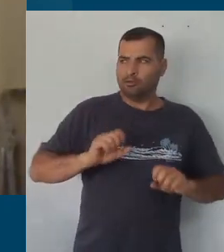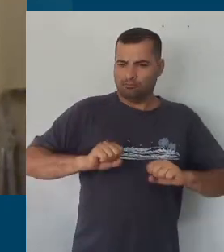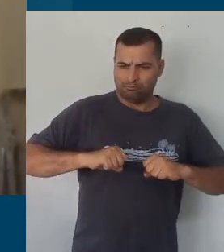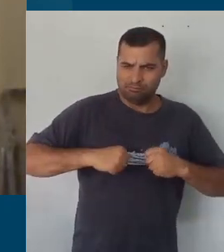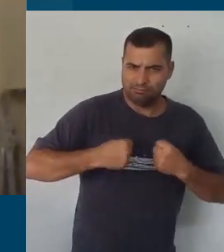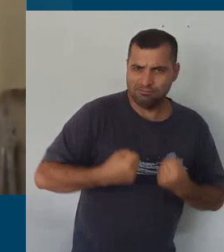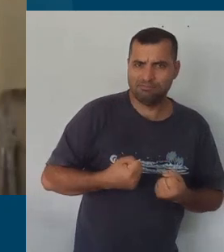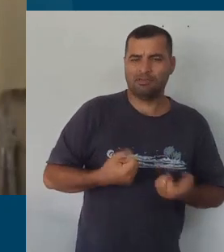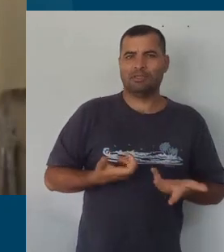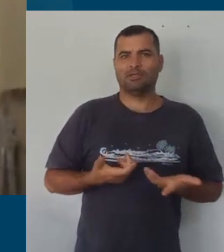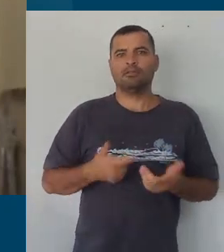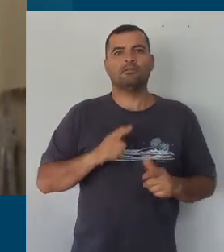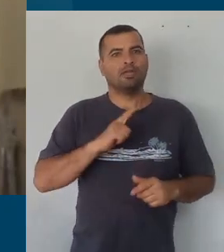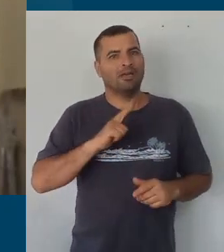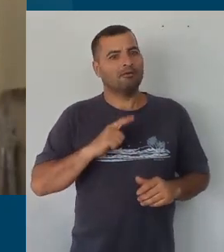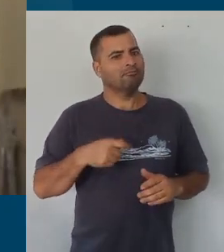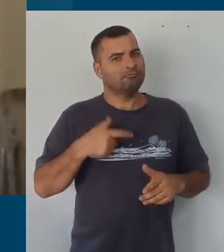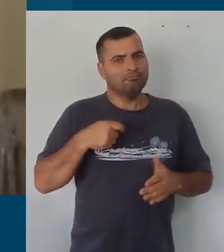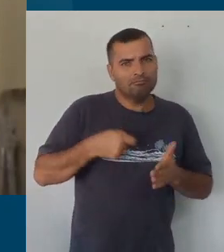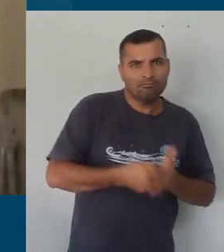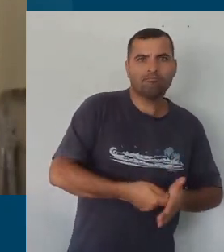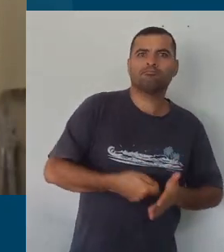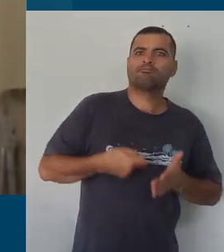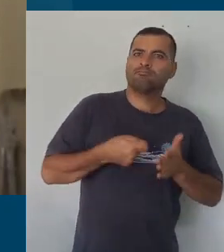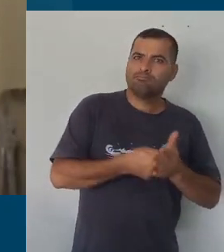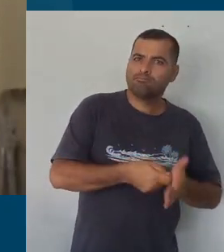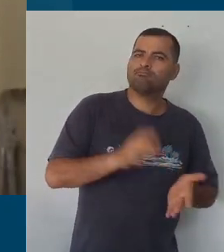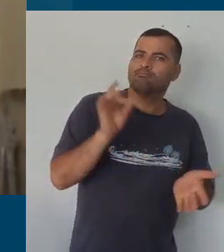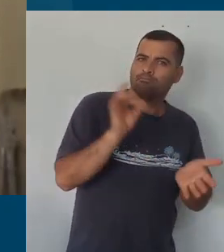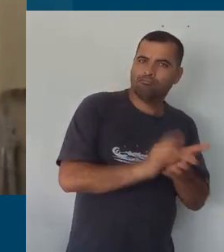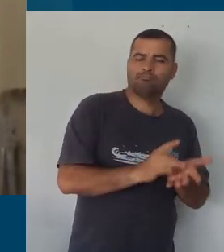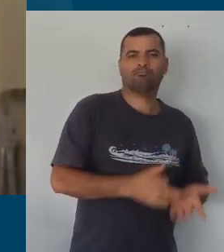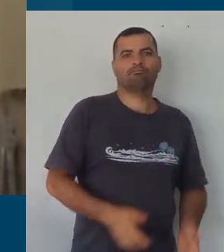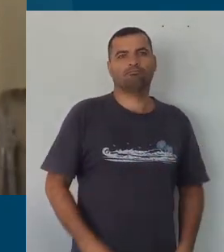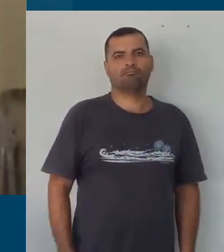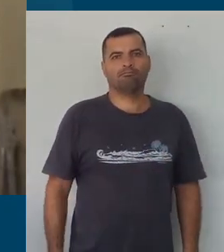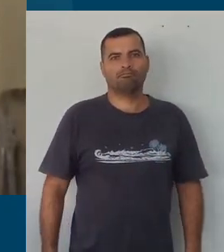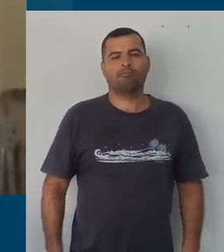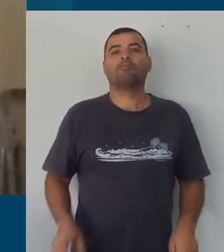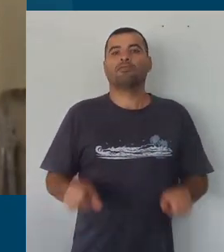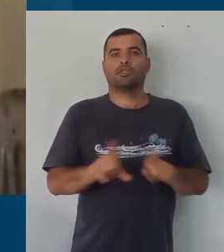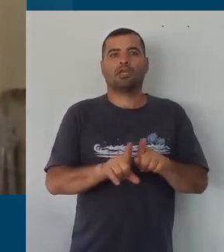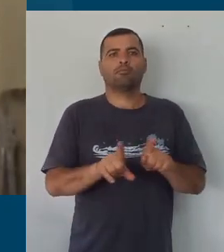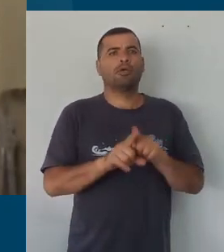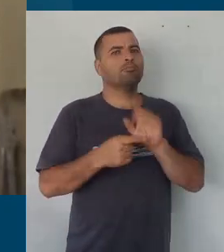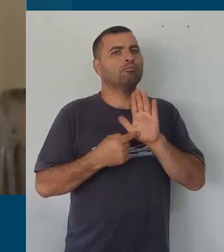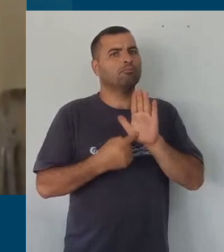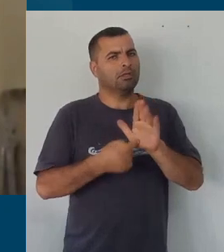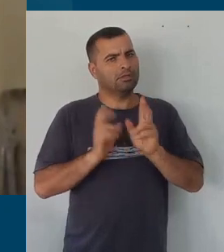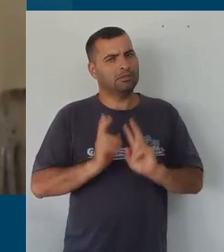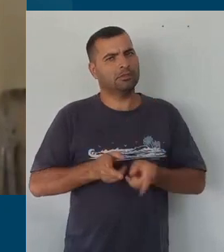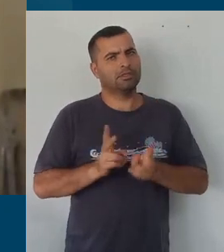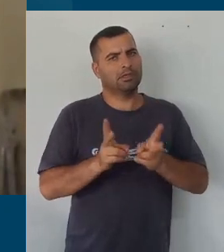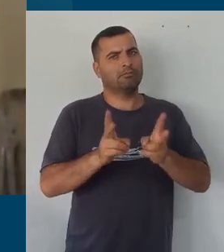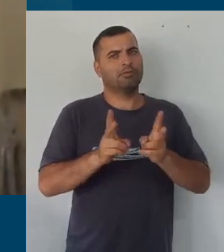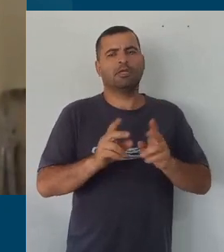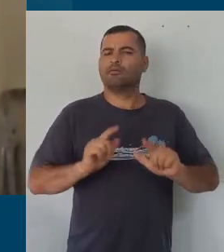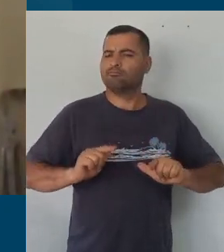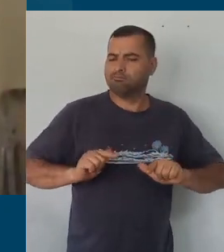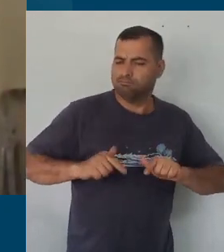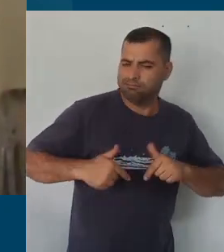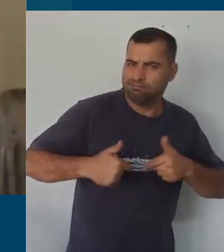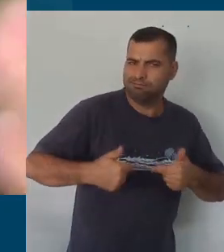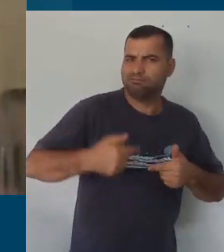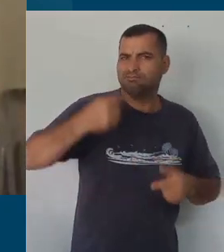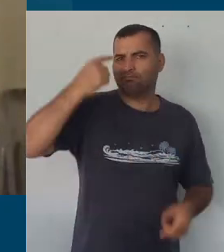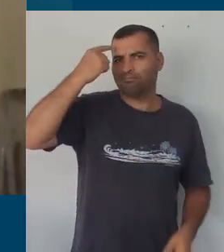peculiar, singular, singular, desculpa. e ela nos remete a todo momento ao exercício de reflexão